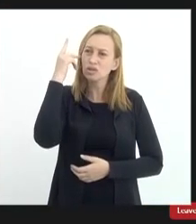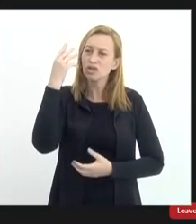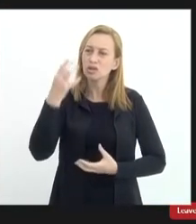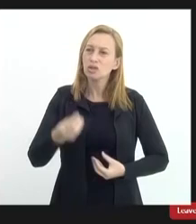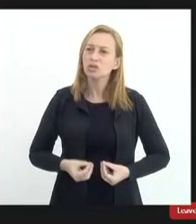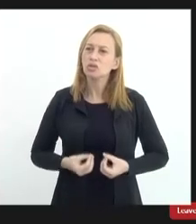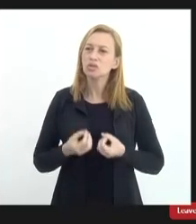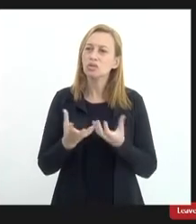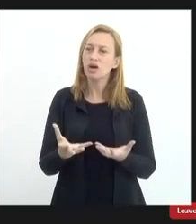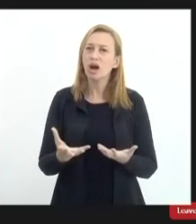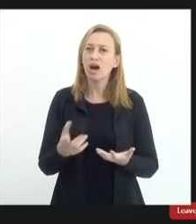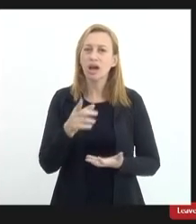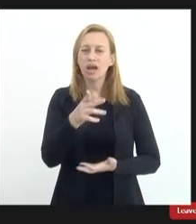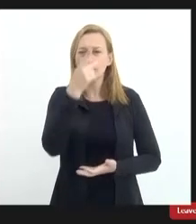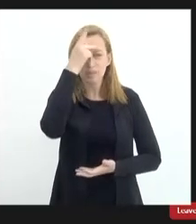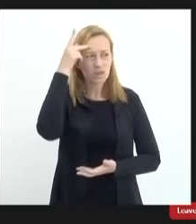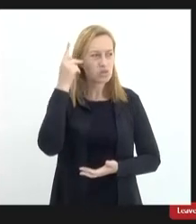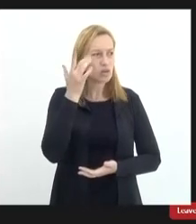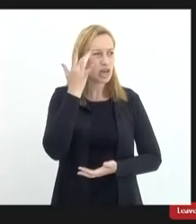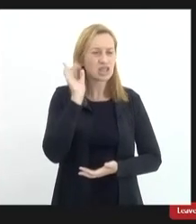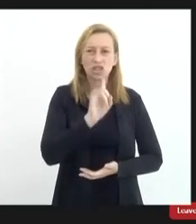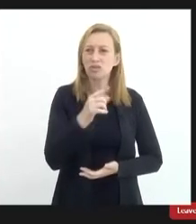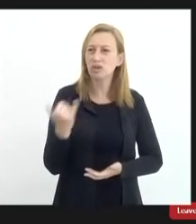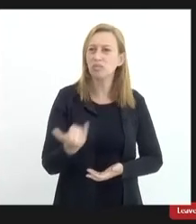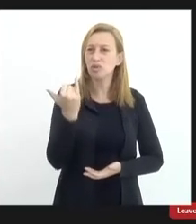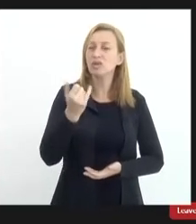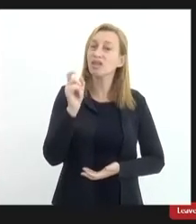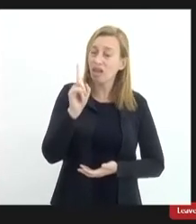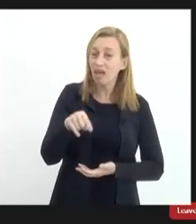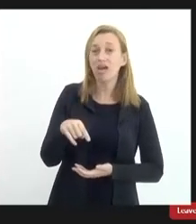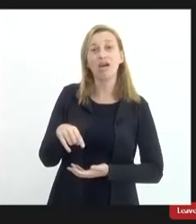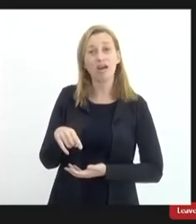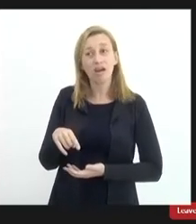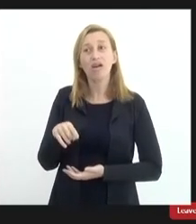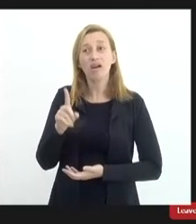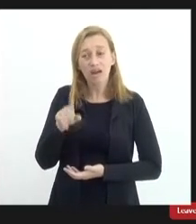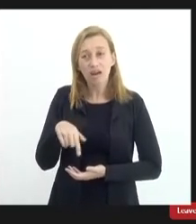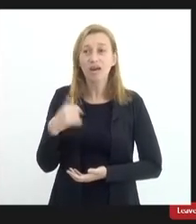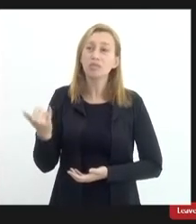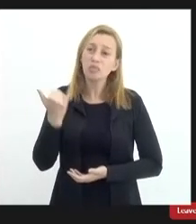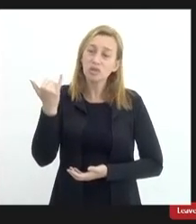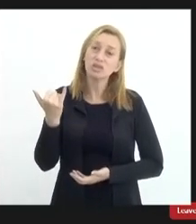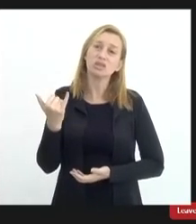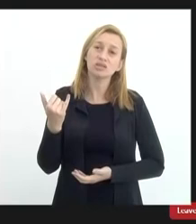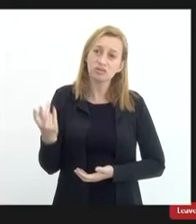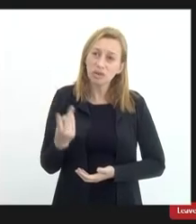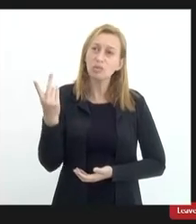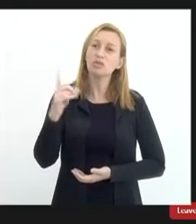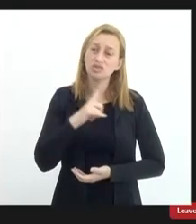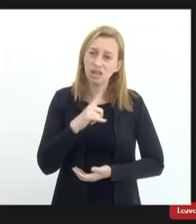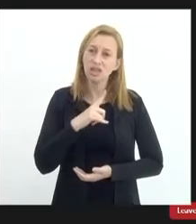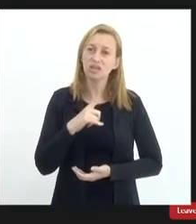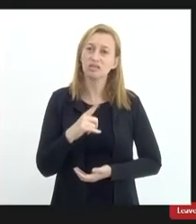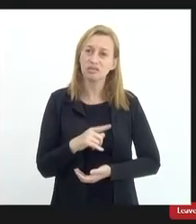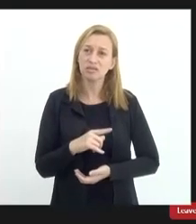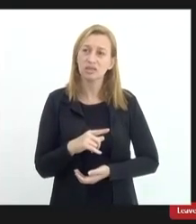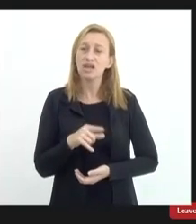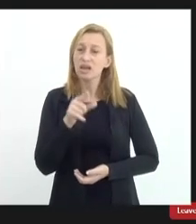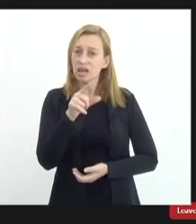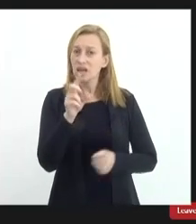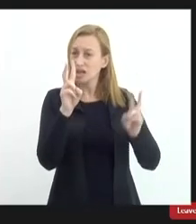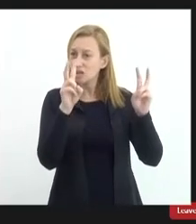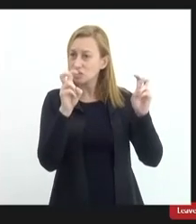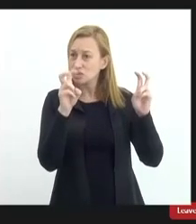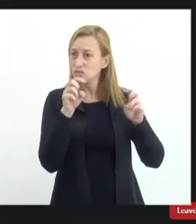pessoa que acha que não é importante doar é às vezes ele é que vai atender aquele caso